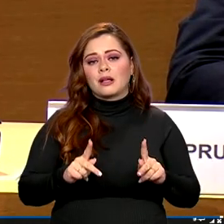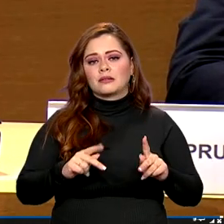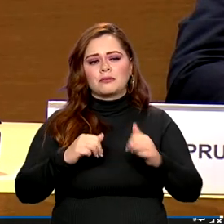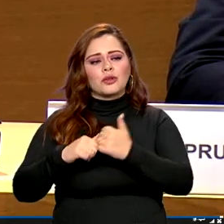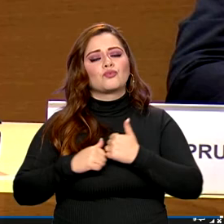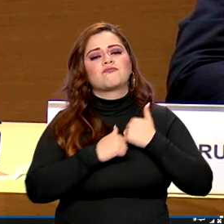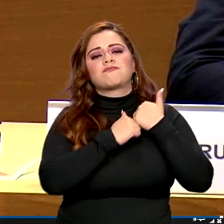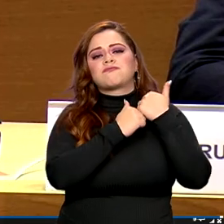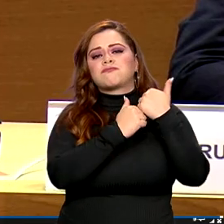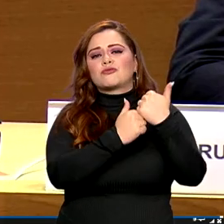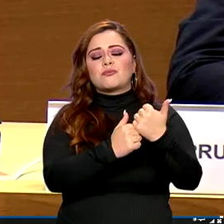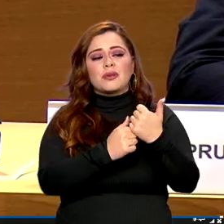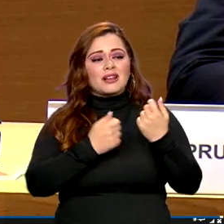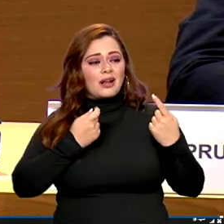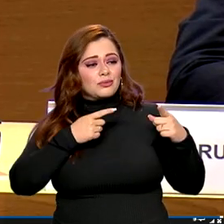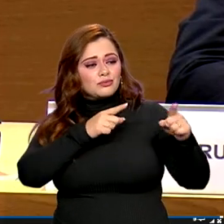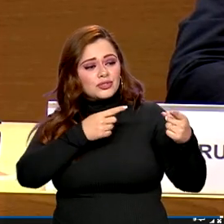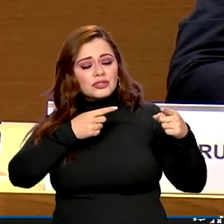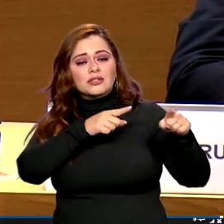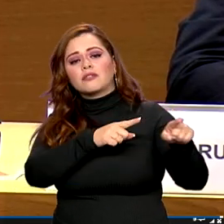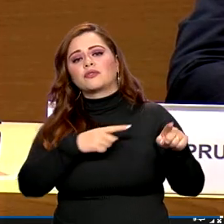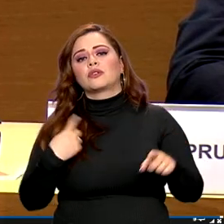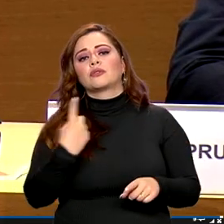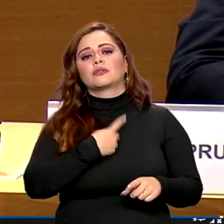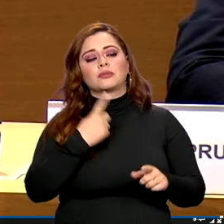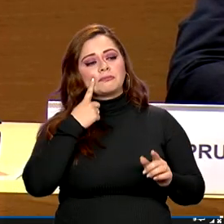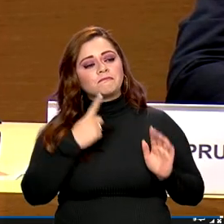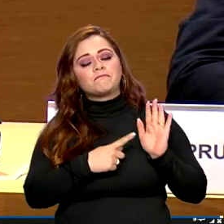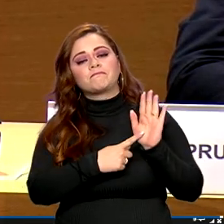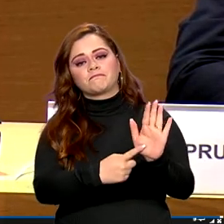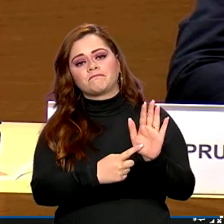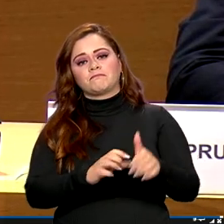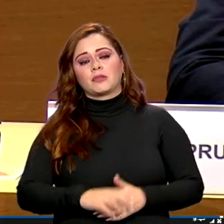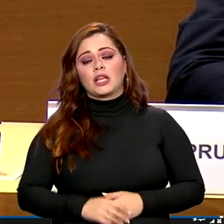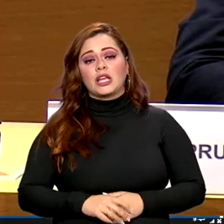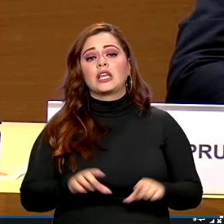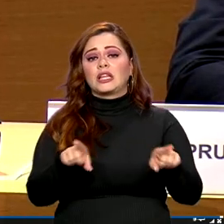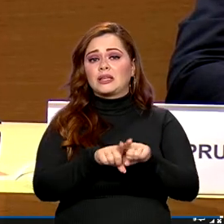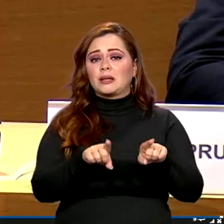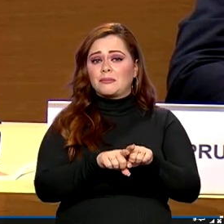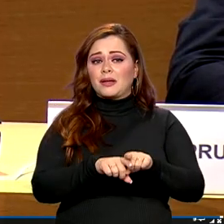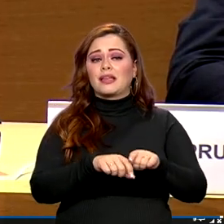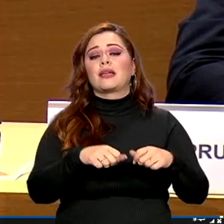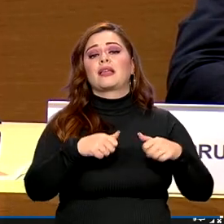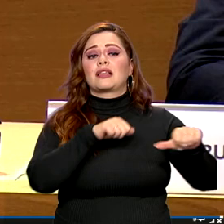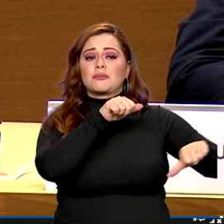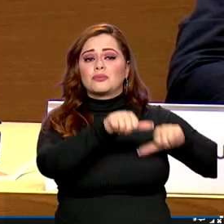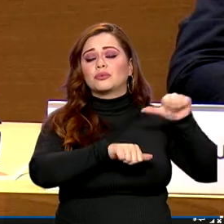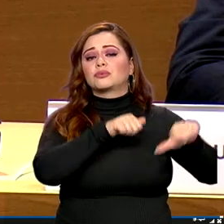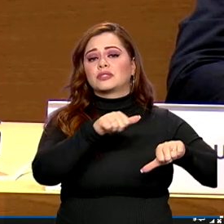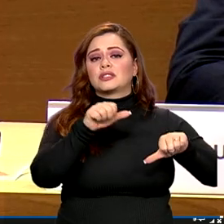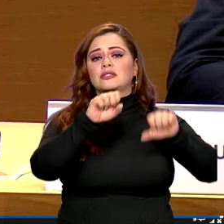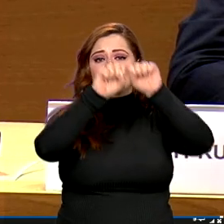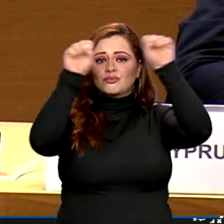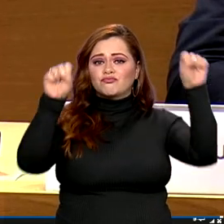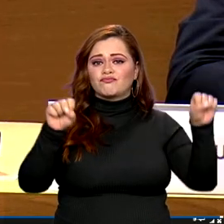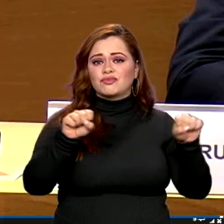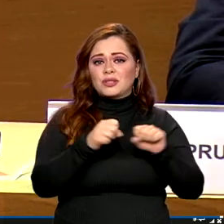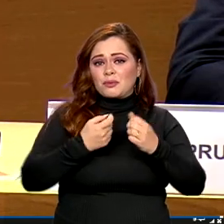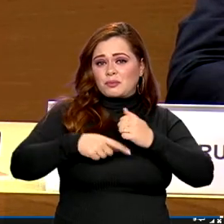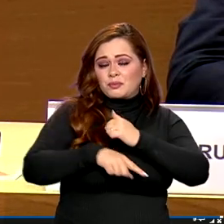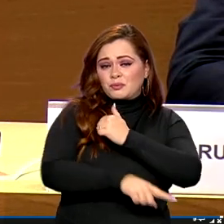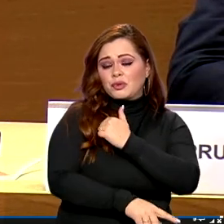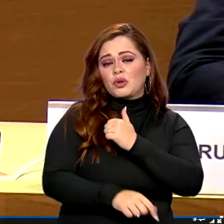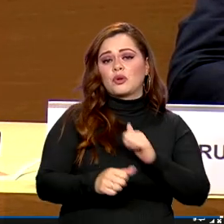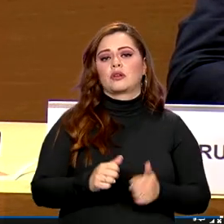superar os grandes desafios que temos diante de nós. E isso implica mudanças sistêmicas profundas. Dividir o mundo